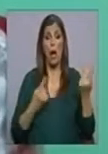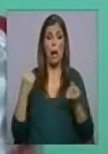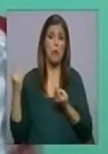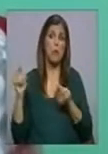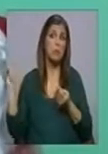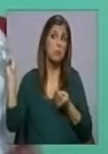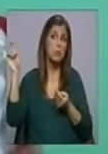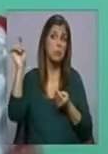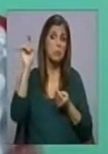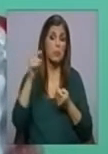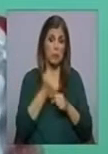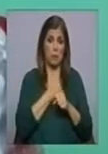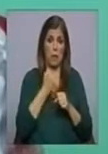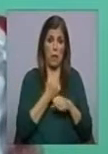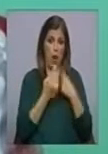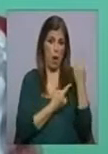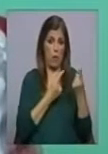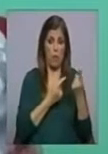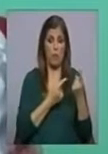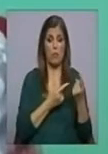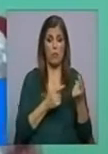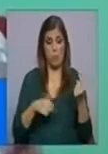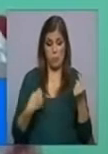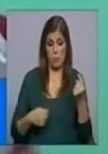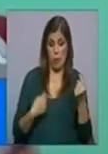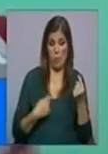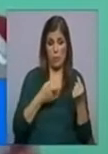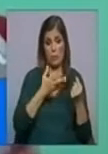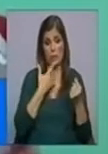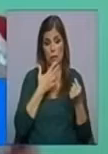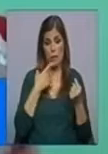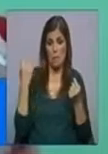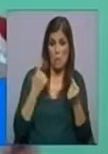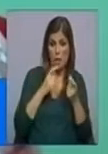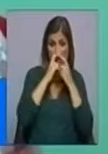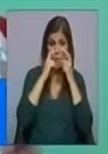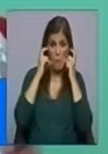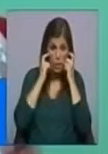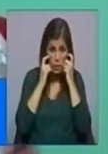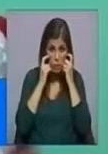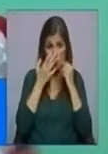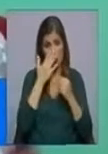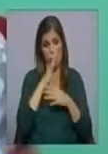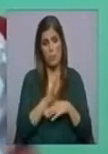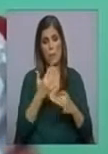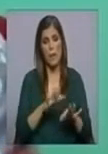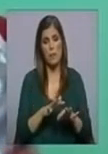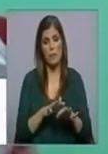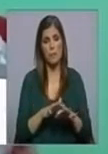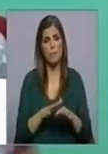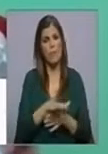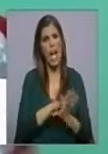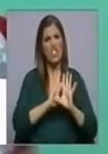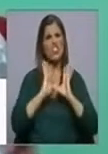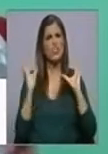que tomou as providências mínimas, nomeadamente a utilização de máscaras, mas no essencial do setor